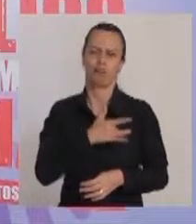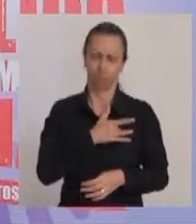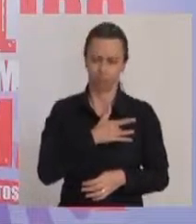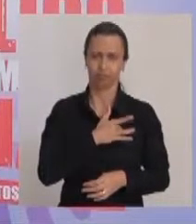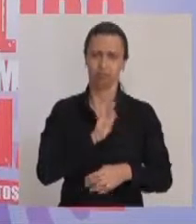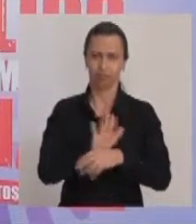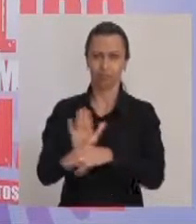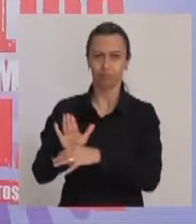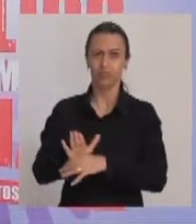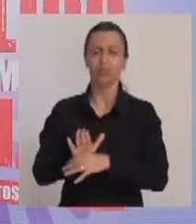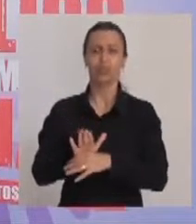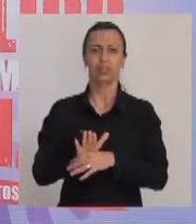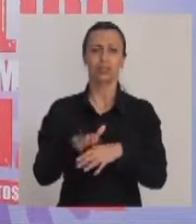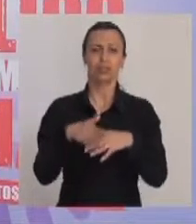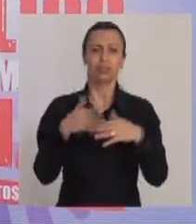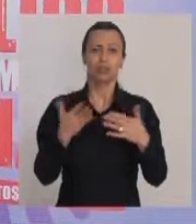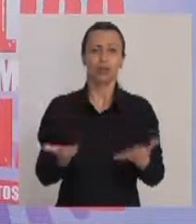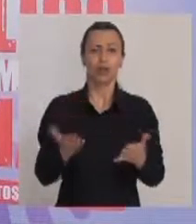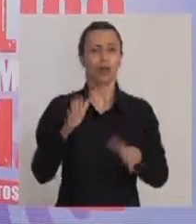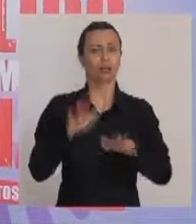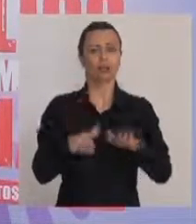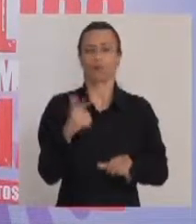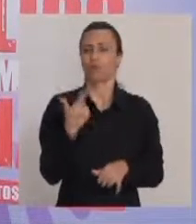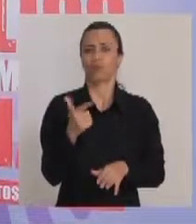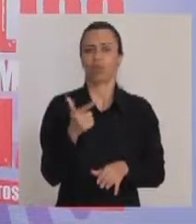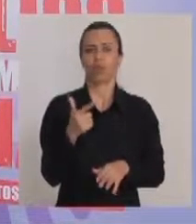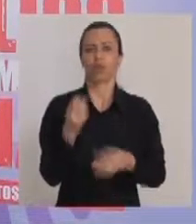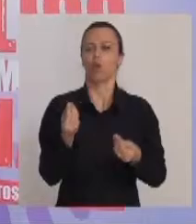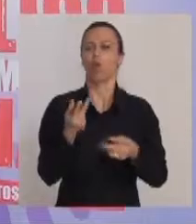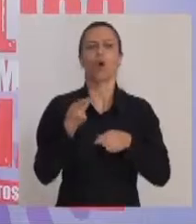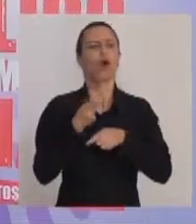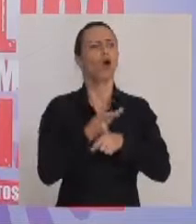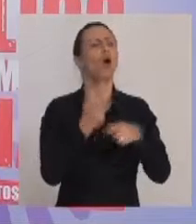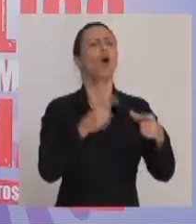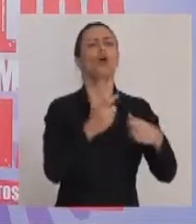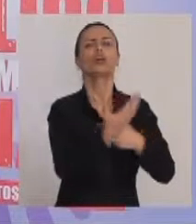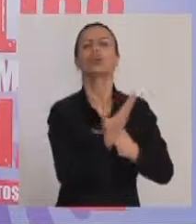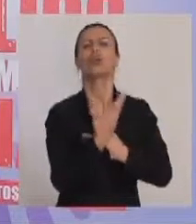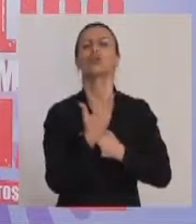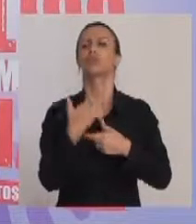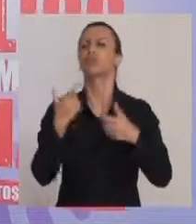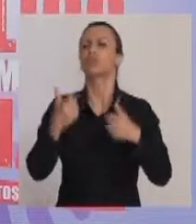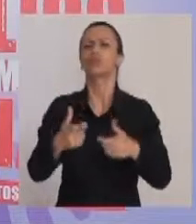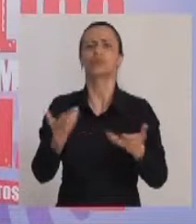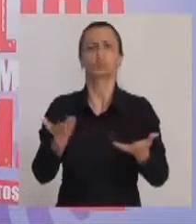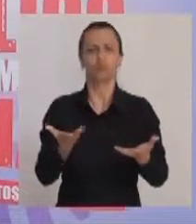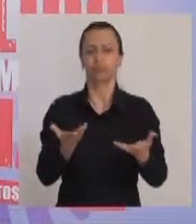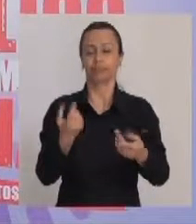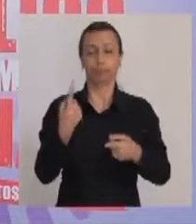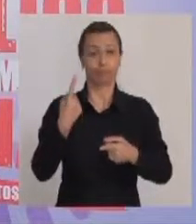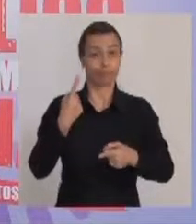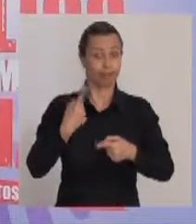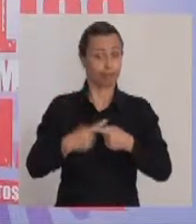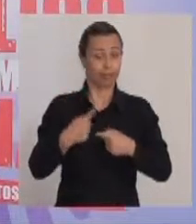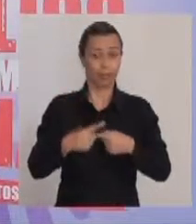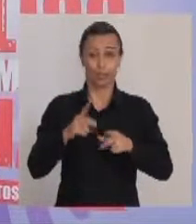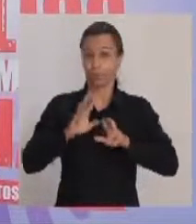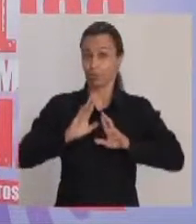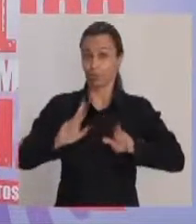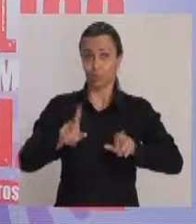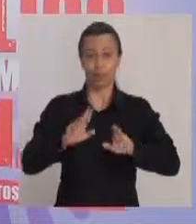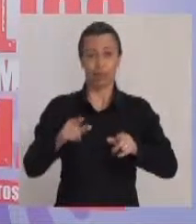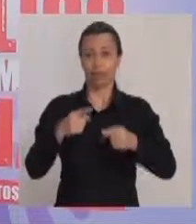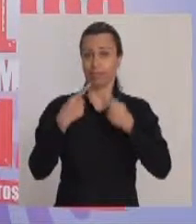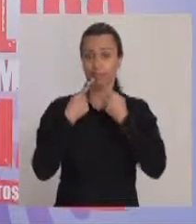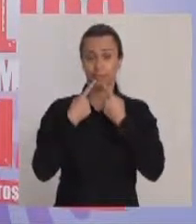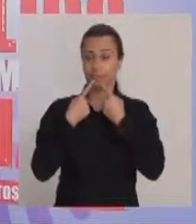uma ação caritativa e às vezes não temos muito a quem recorrer a isso porque